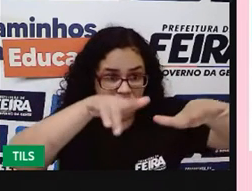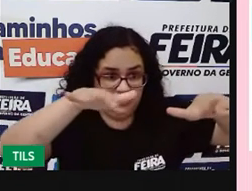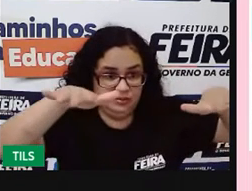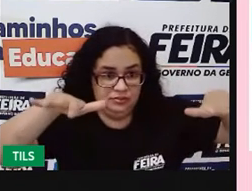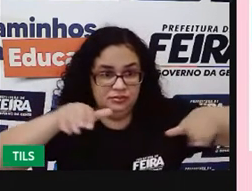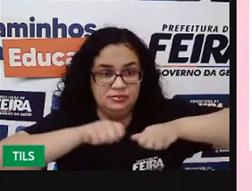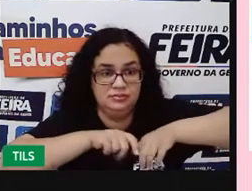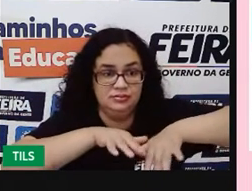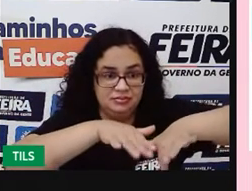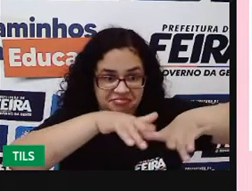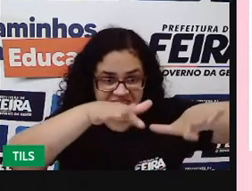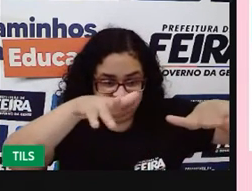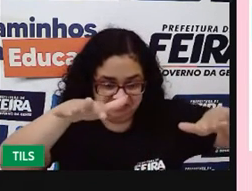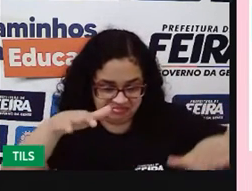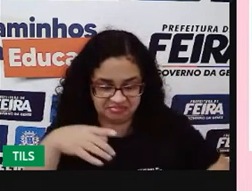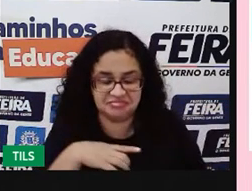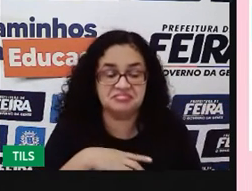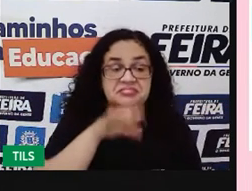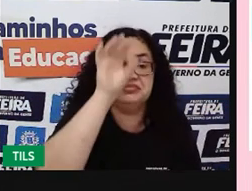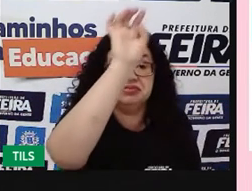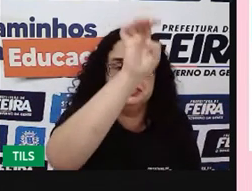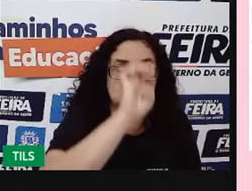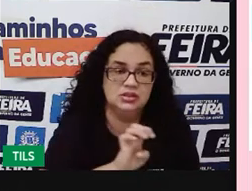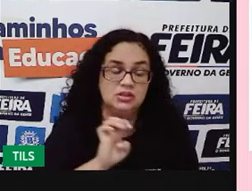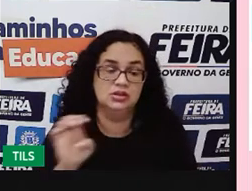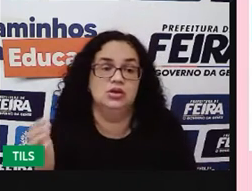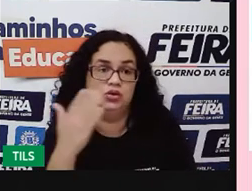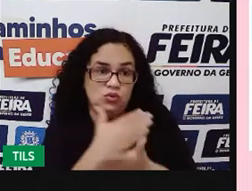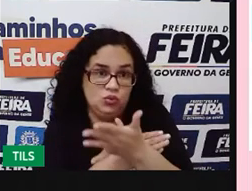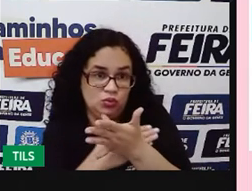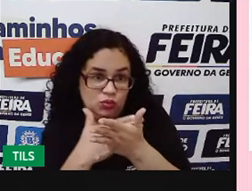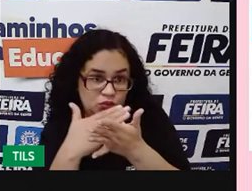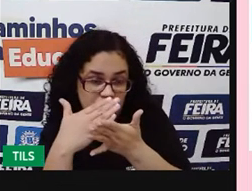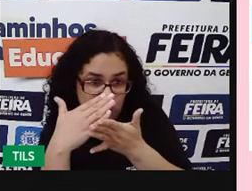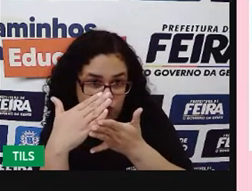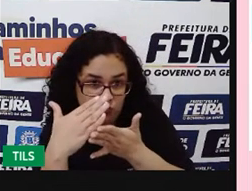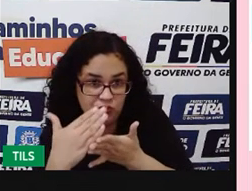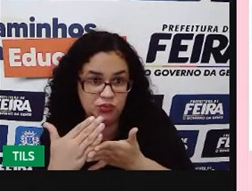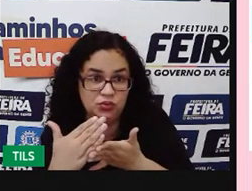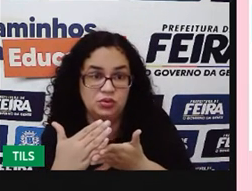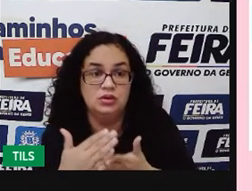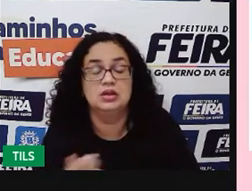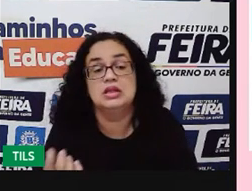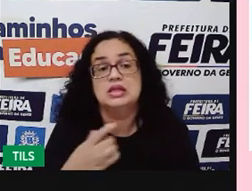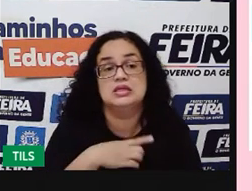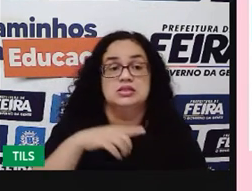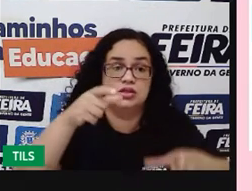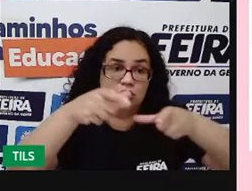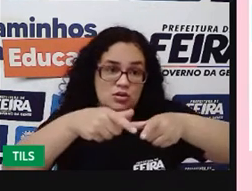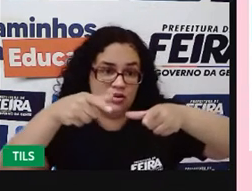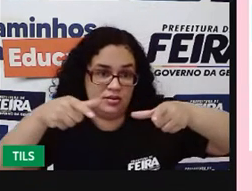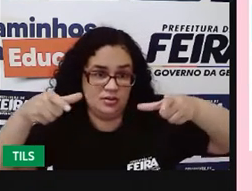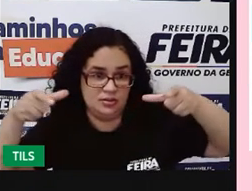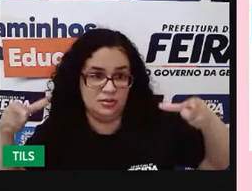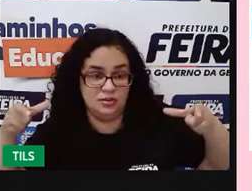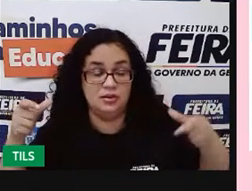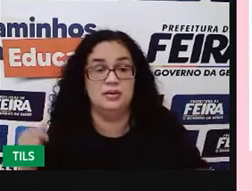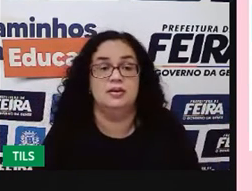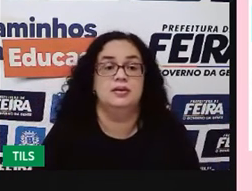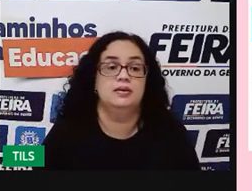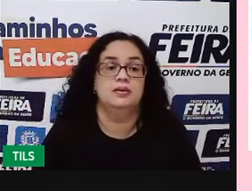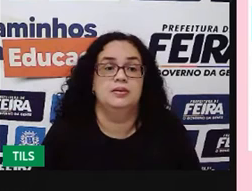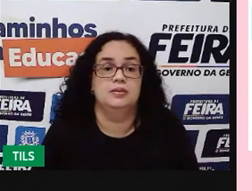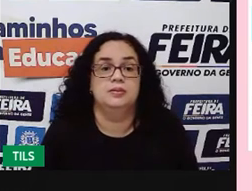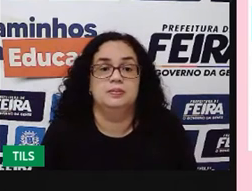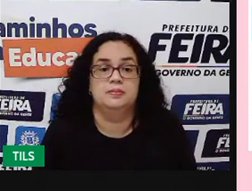limites, né, regionais, eles começam a ser aumentados, né, ou ser perdidos.